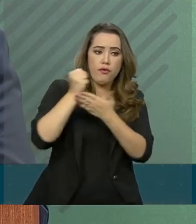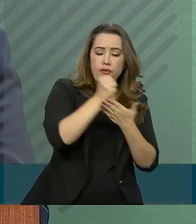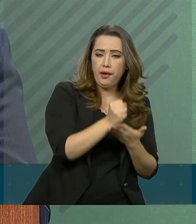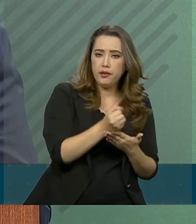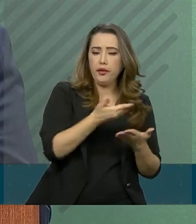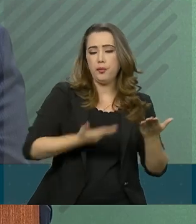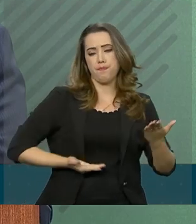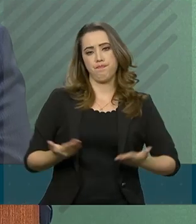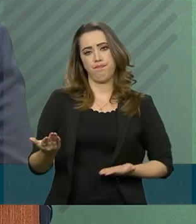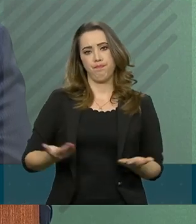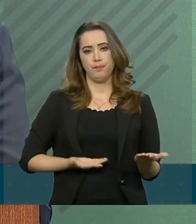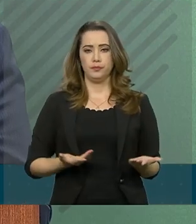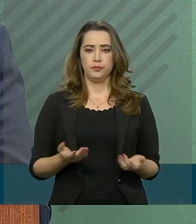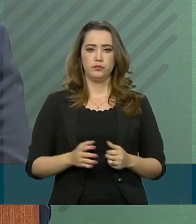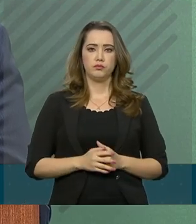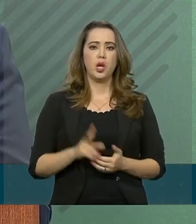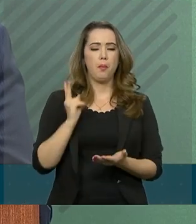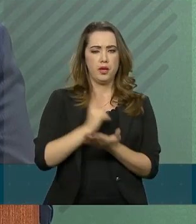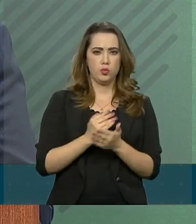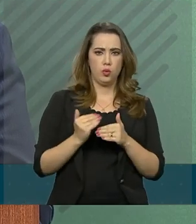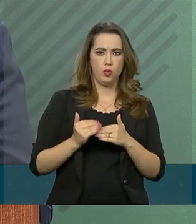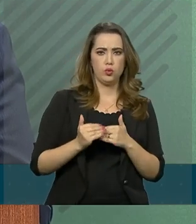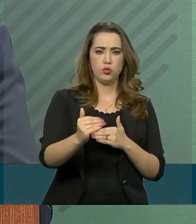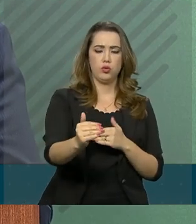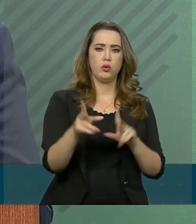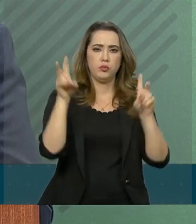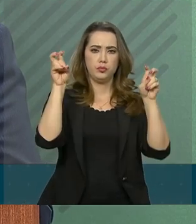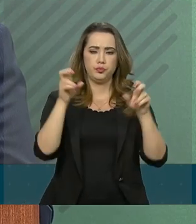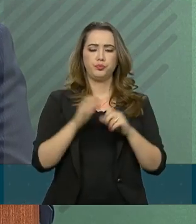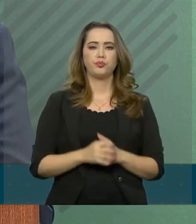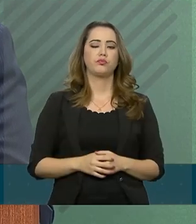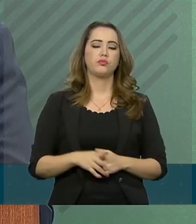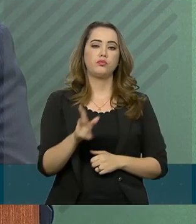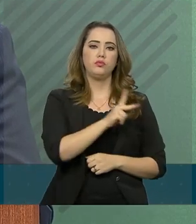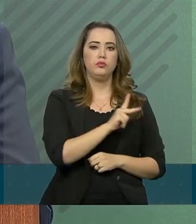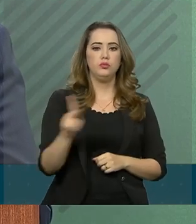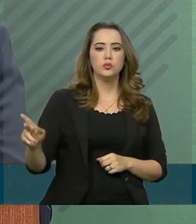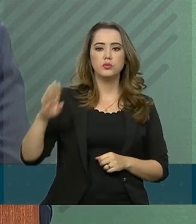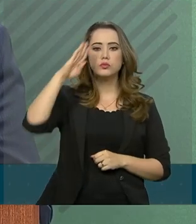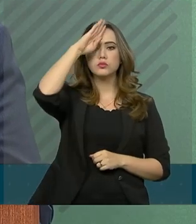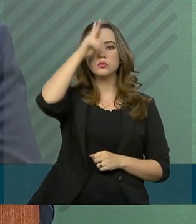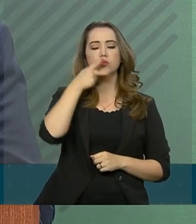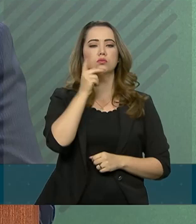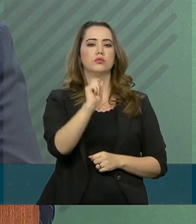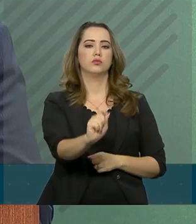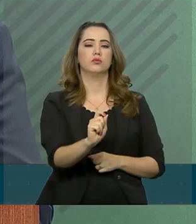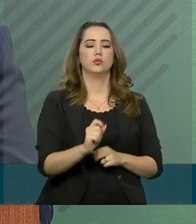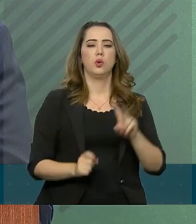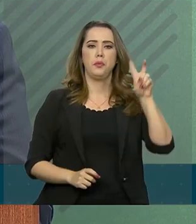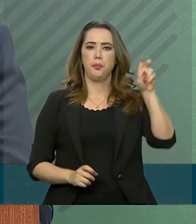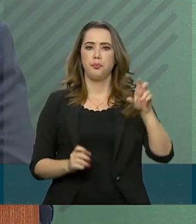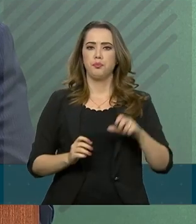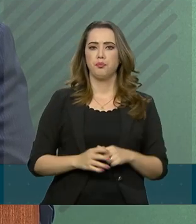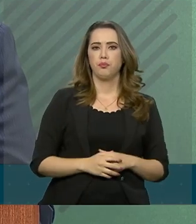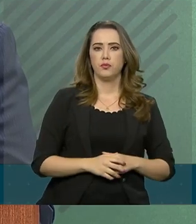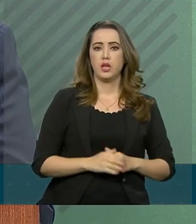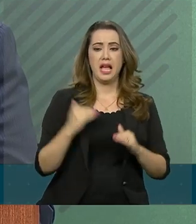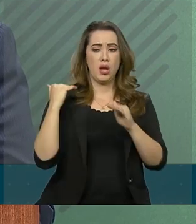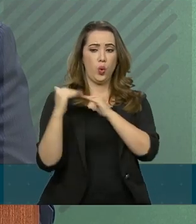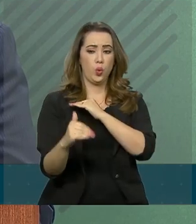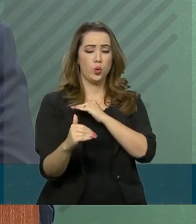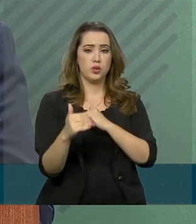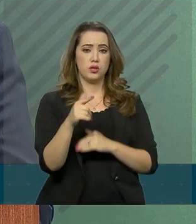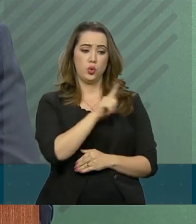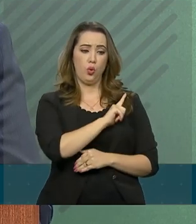Ainda com relação a esse tema, o presidente destacou, abro aspas, a recusa do governador da